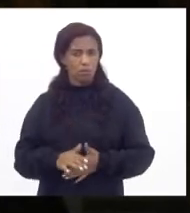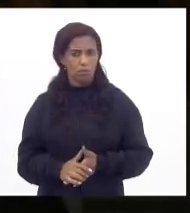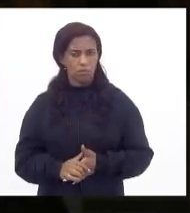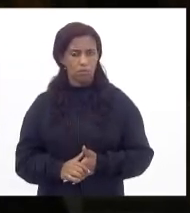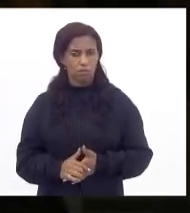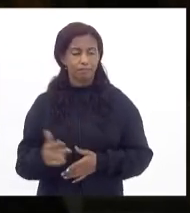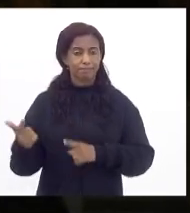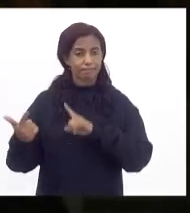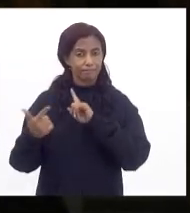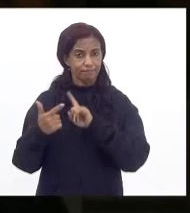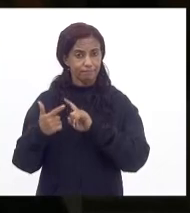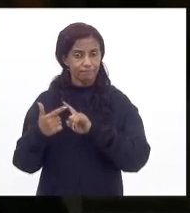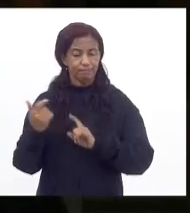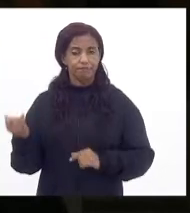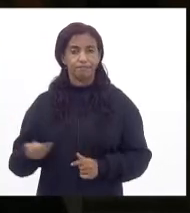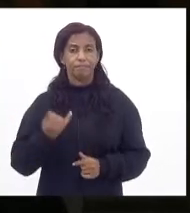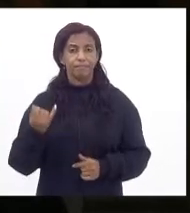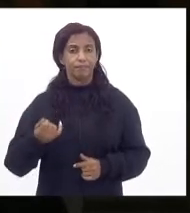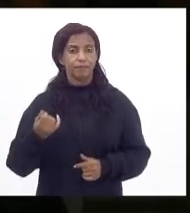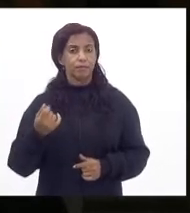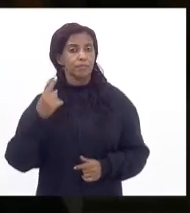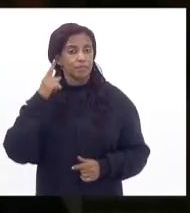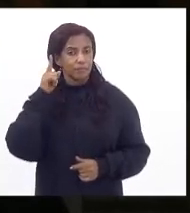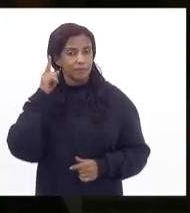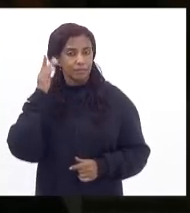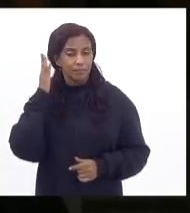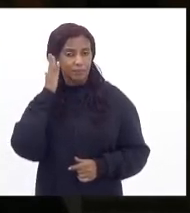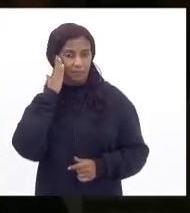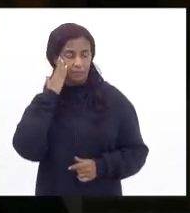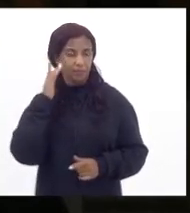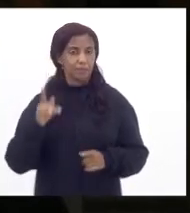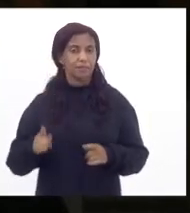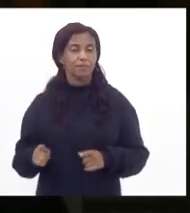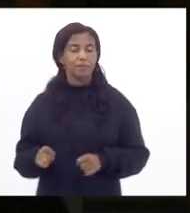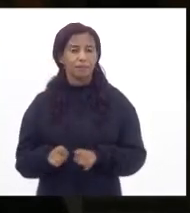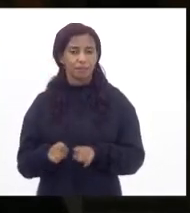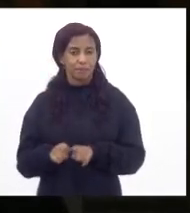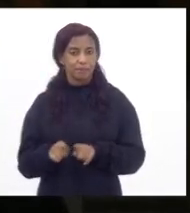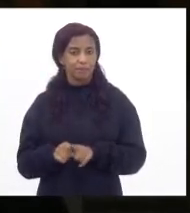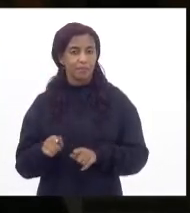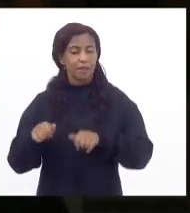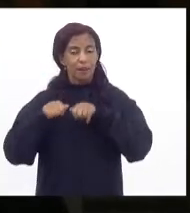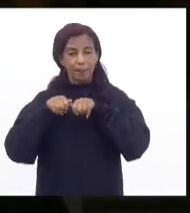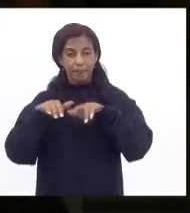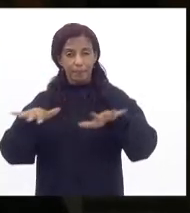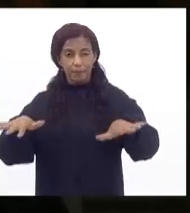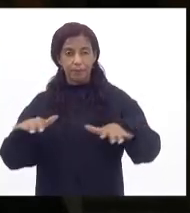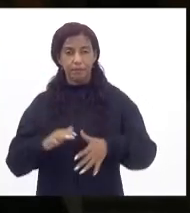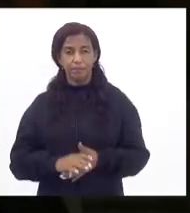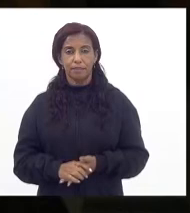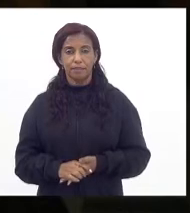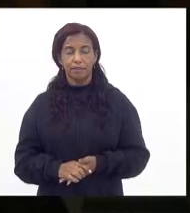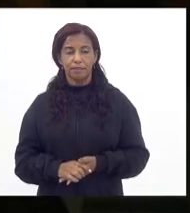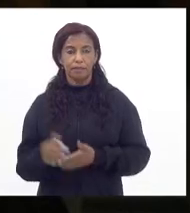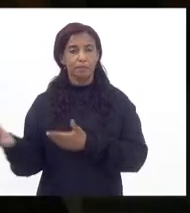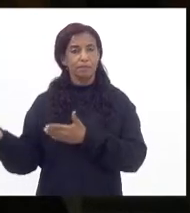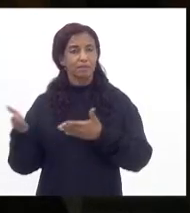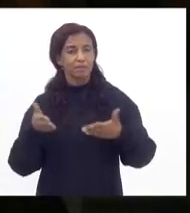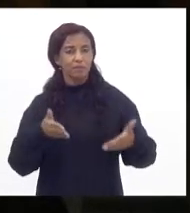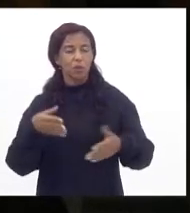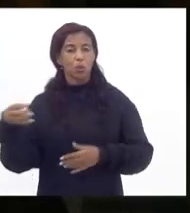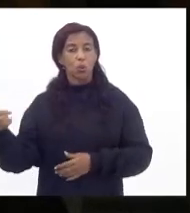segundo lugar é importante destacar também que a pandemia trouxe